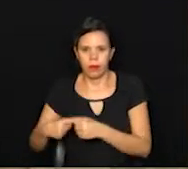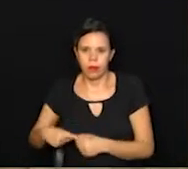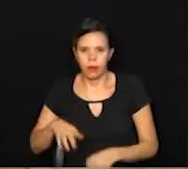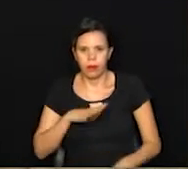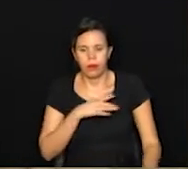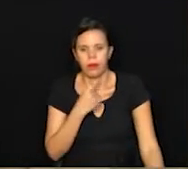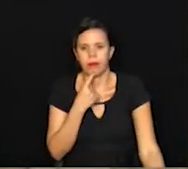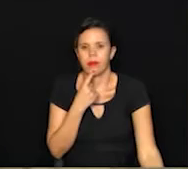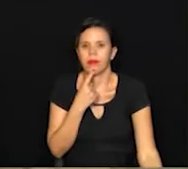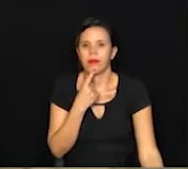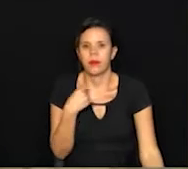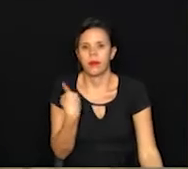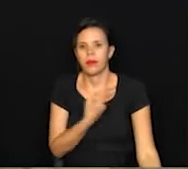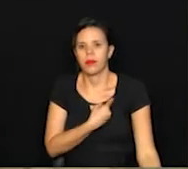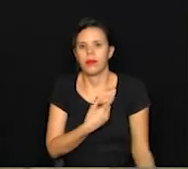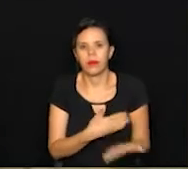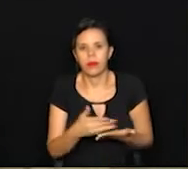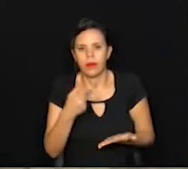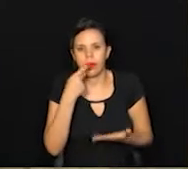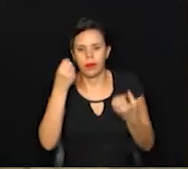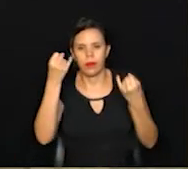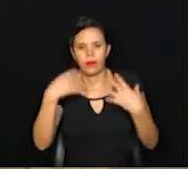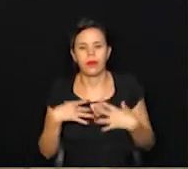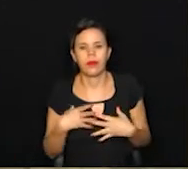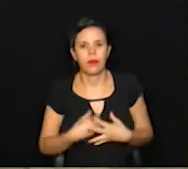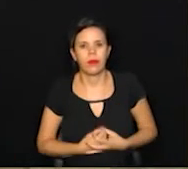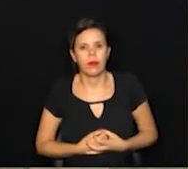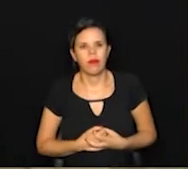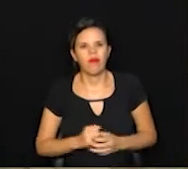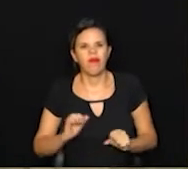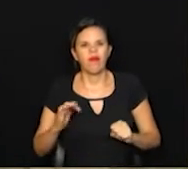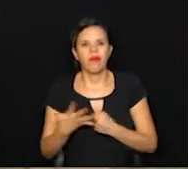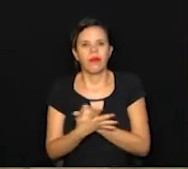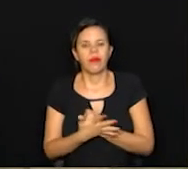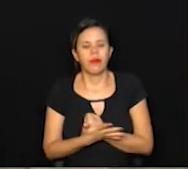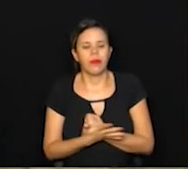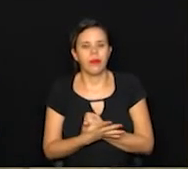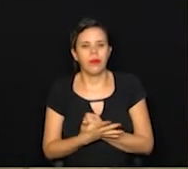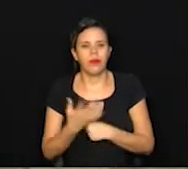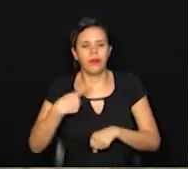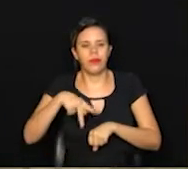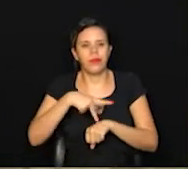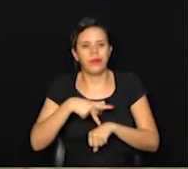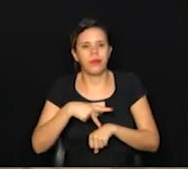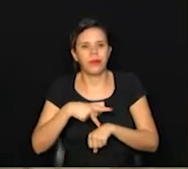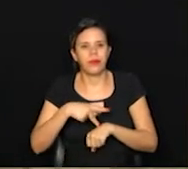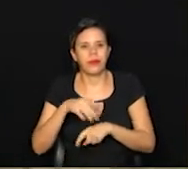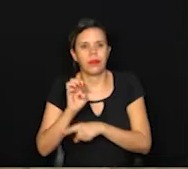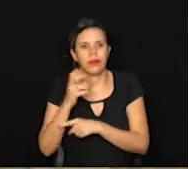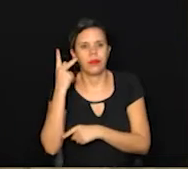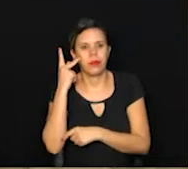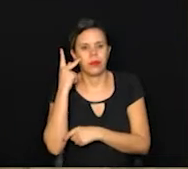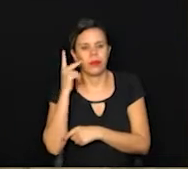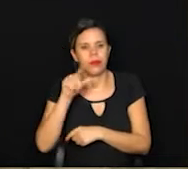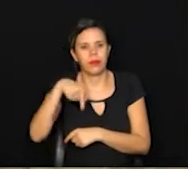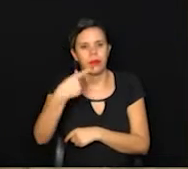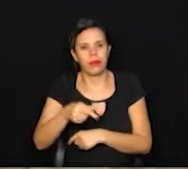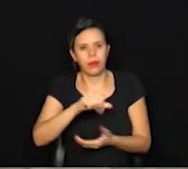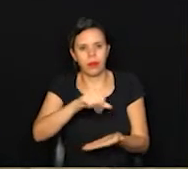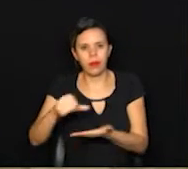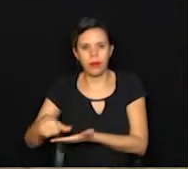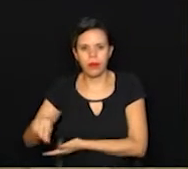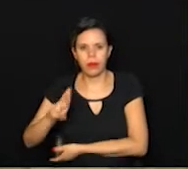Campinas. E a gente começa falando dos dados da Covid-19 no nosso país, Estado de São Paulo, depois região